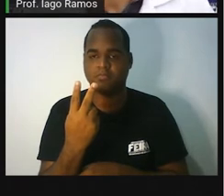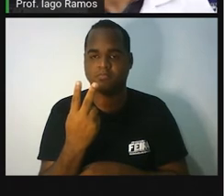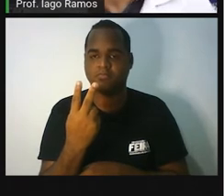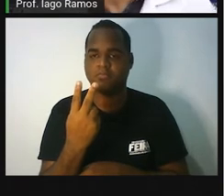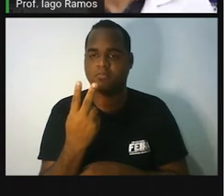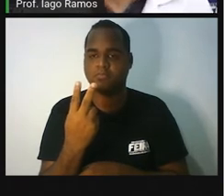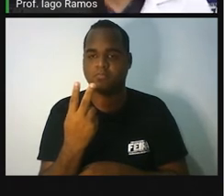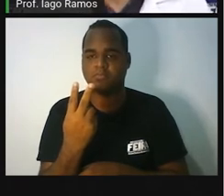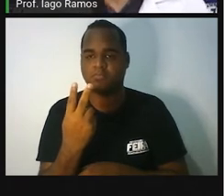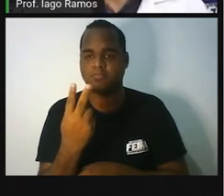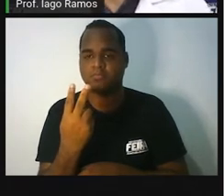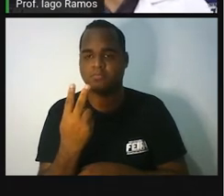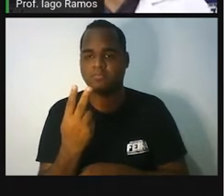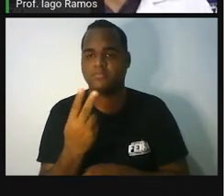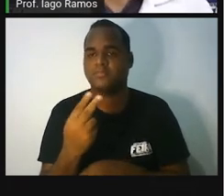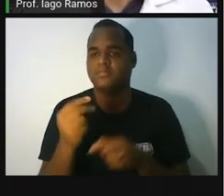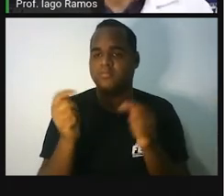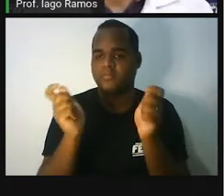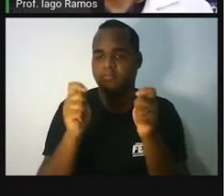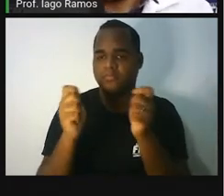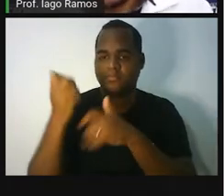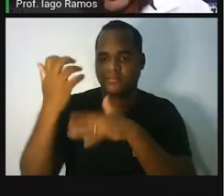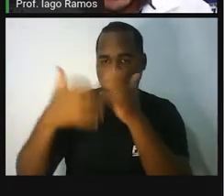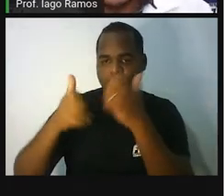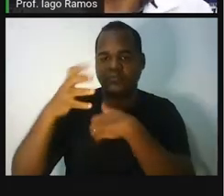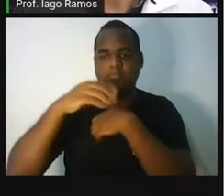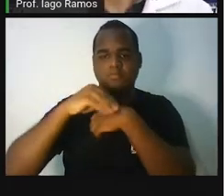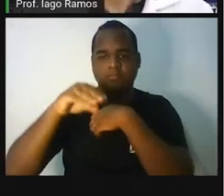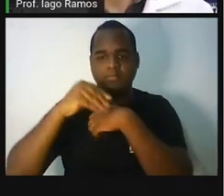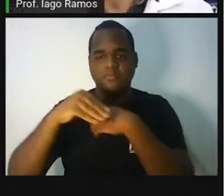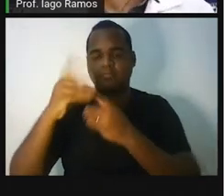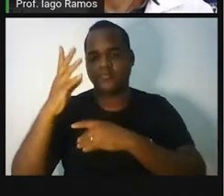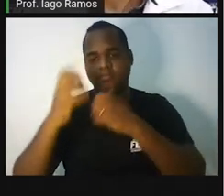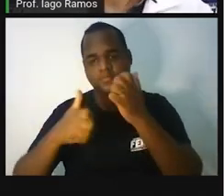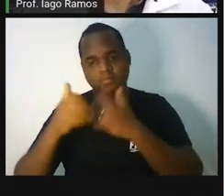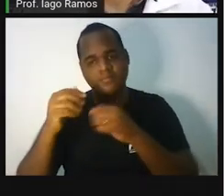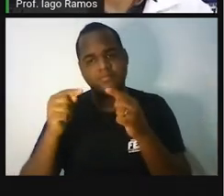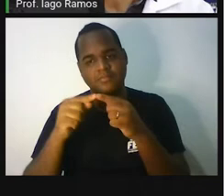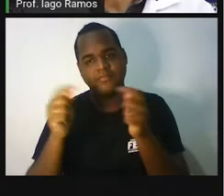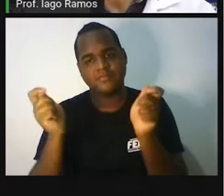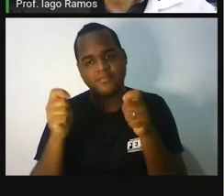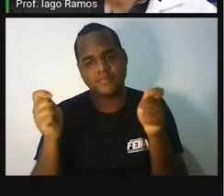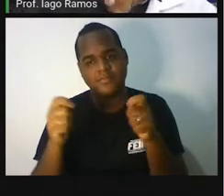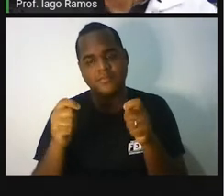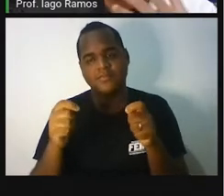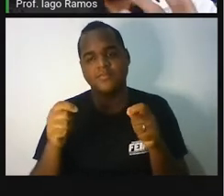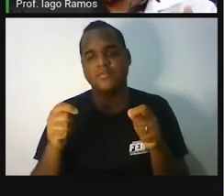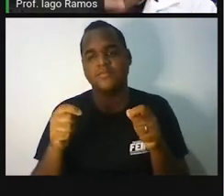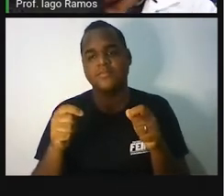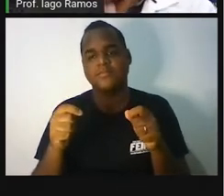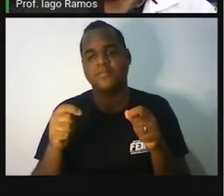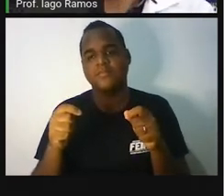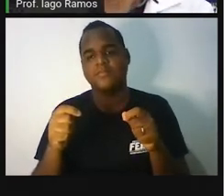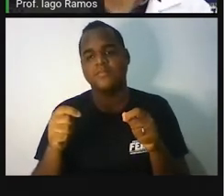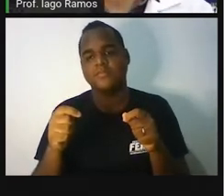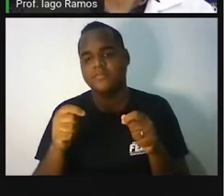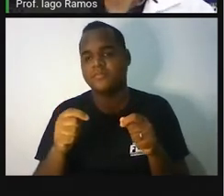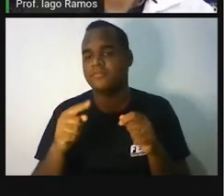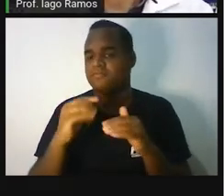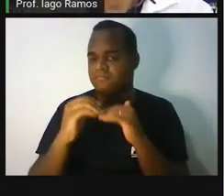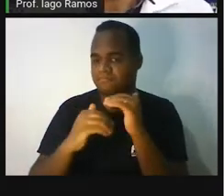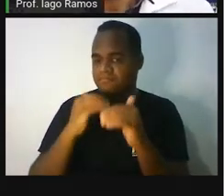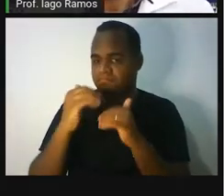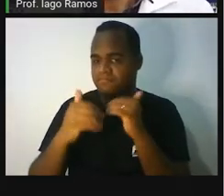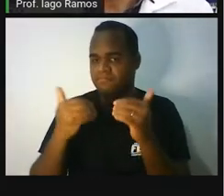O mundo evoluiu, não é verdade? Com certeza. O mundo está em constante processo de